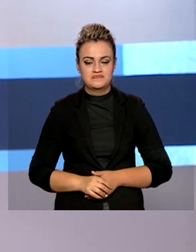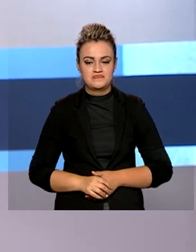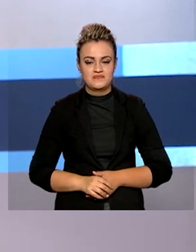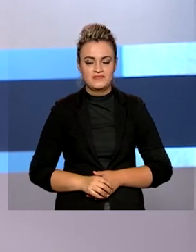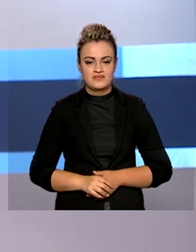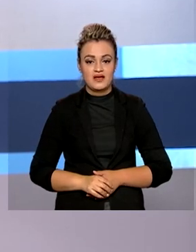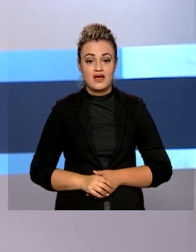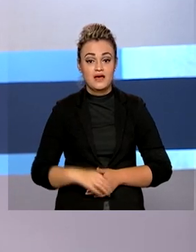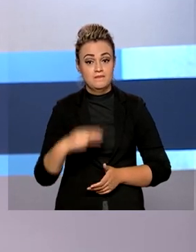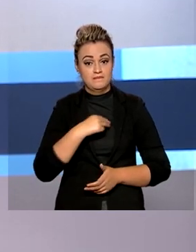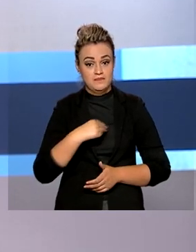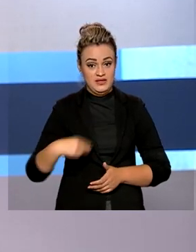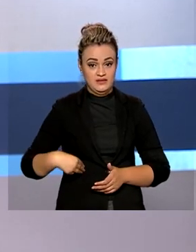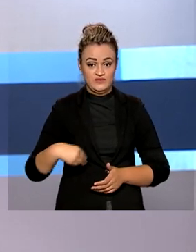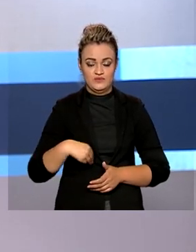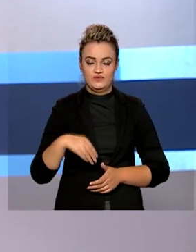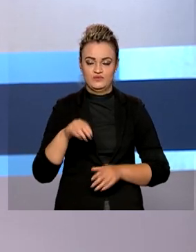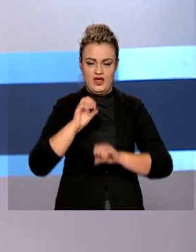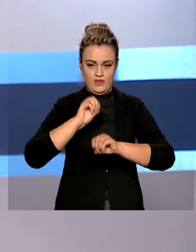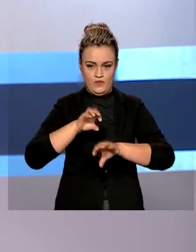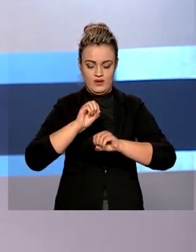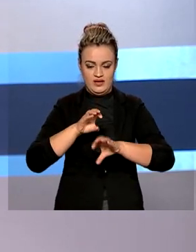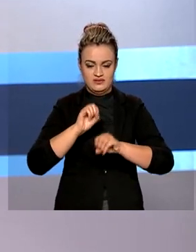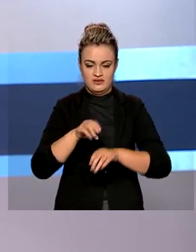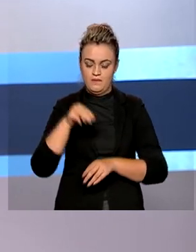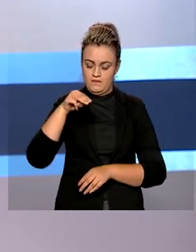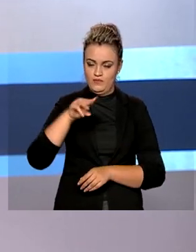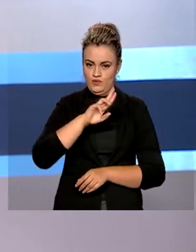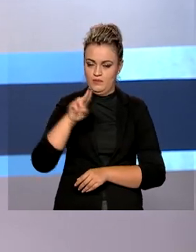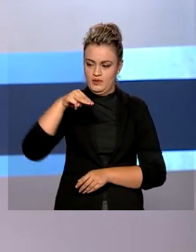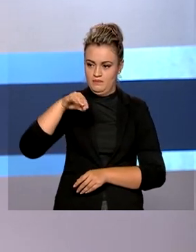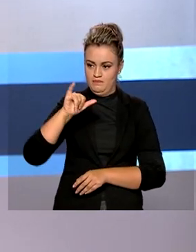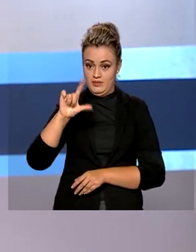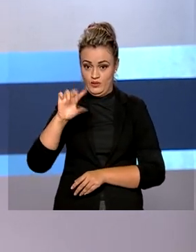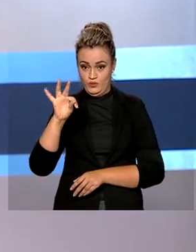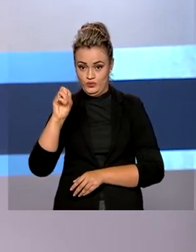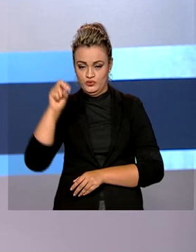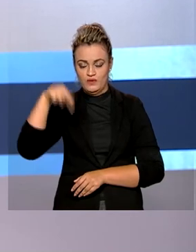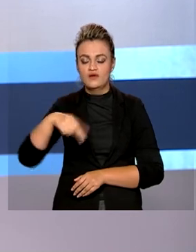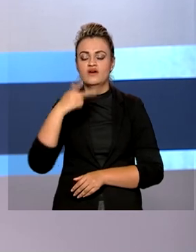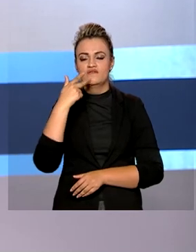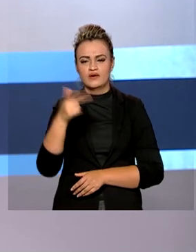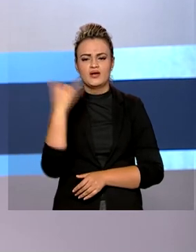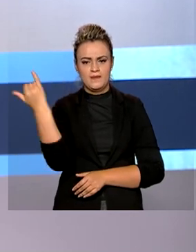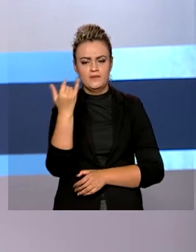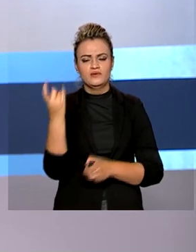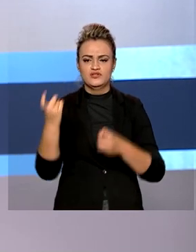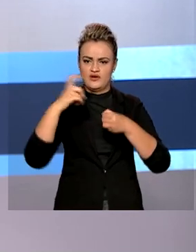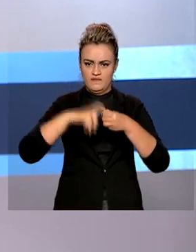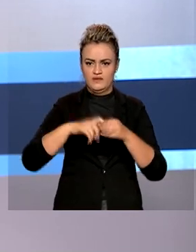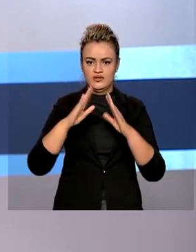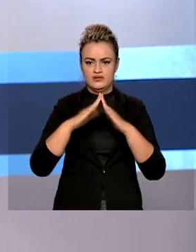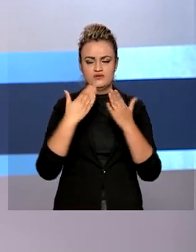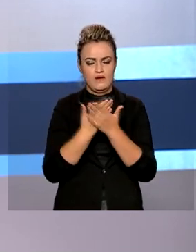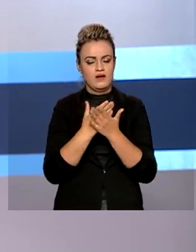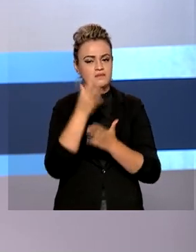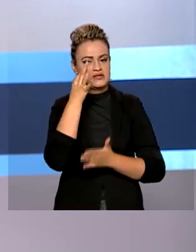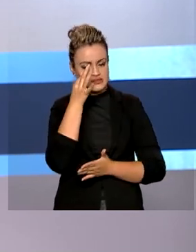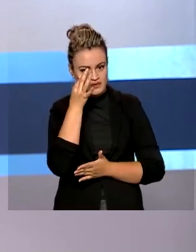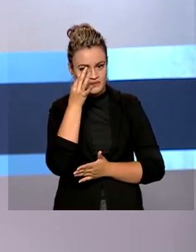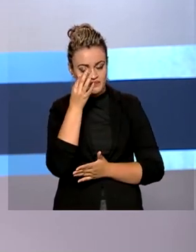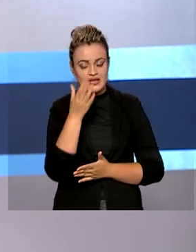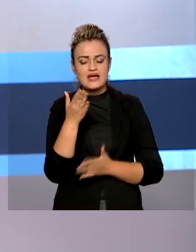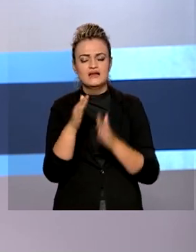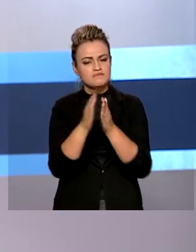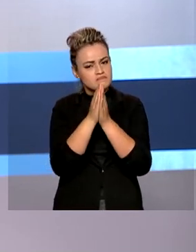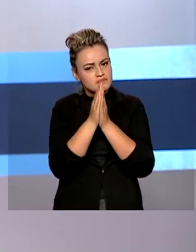O ministro da Educação fez um pronunciamento em rede nacional para falar sobre a importância da volta às aulas presenciais. Milton Ribeiro